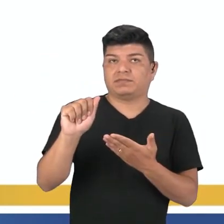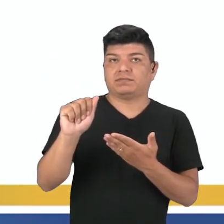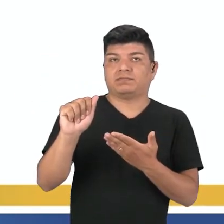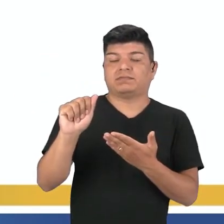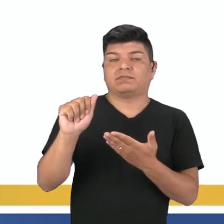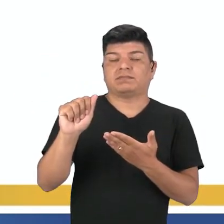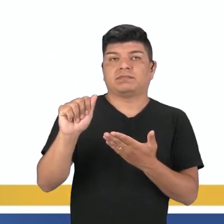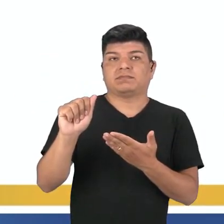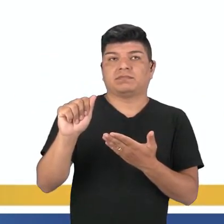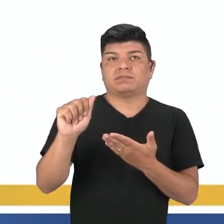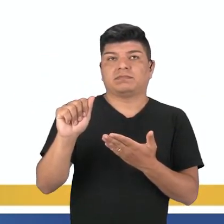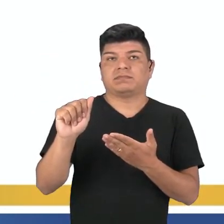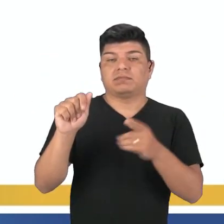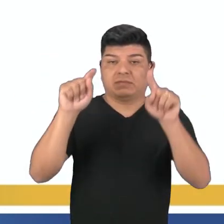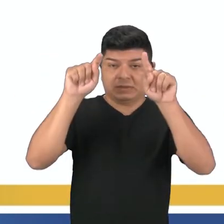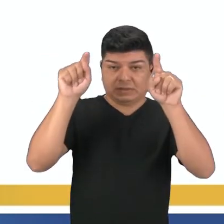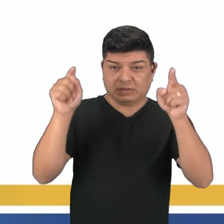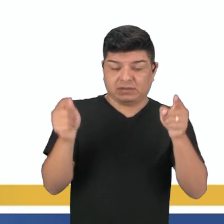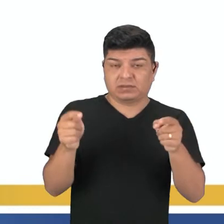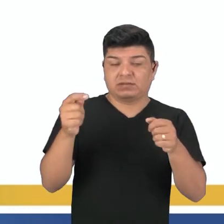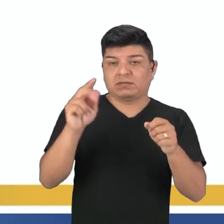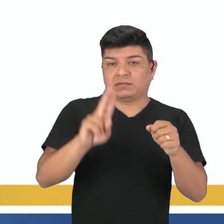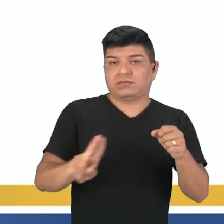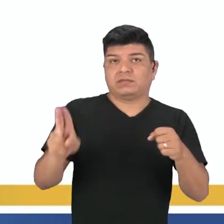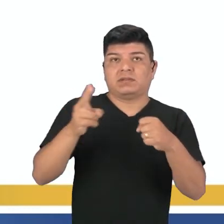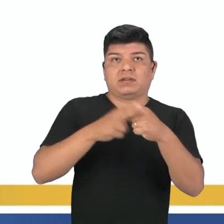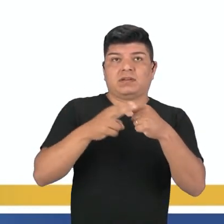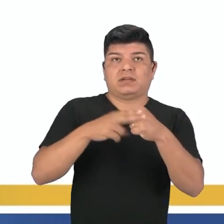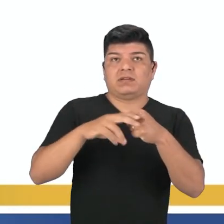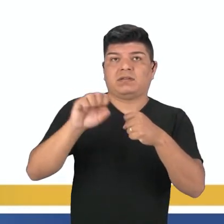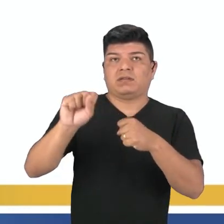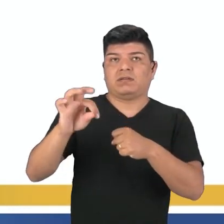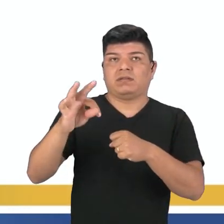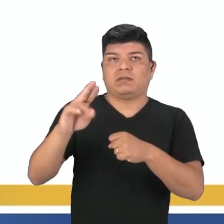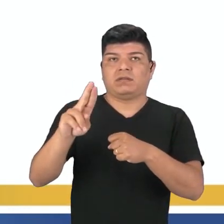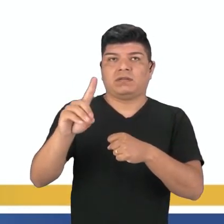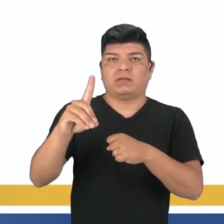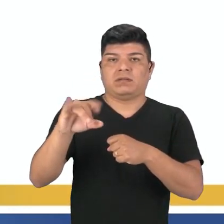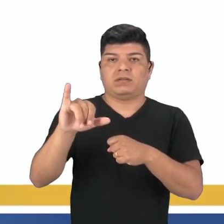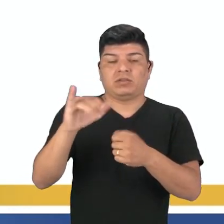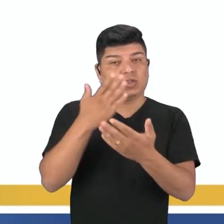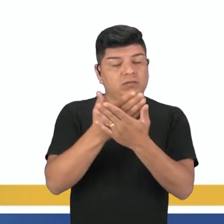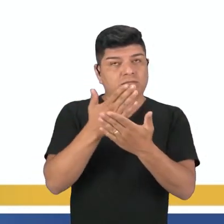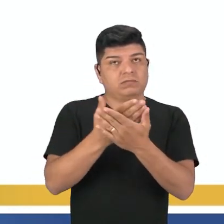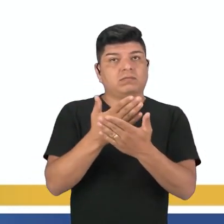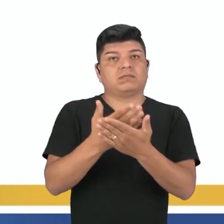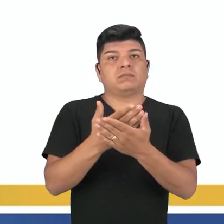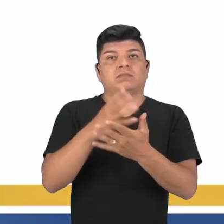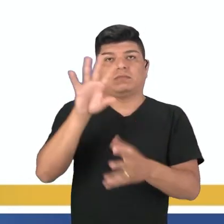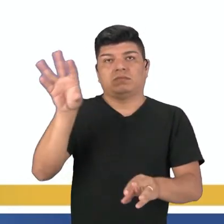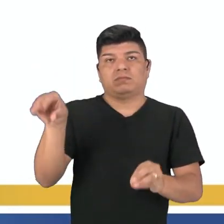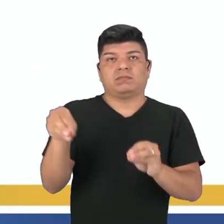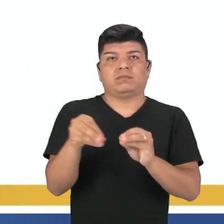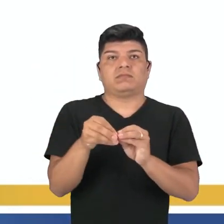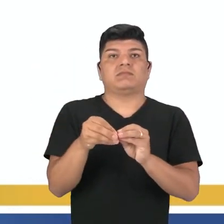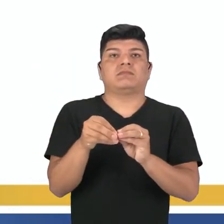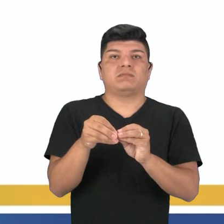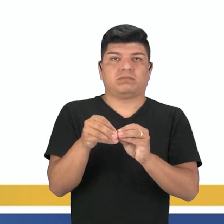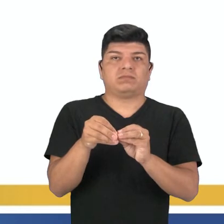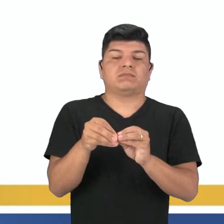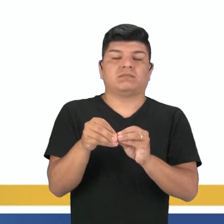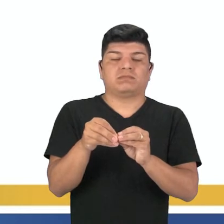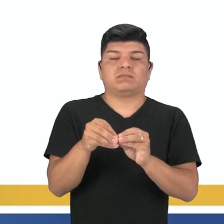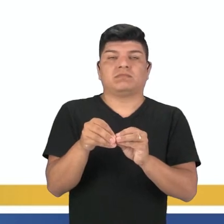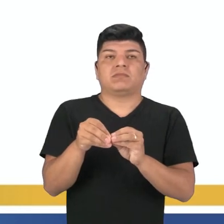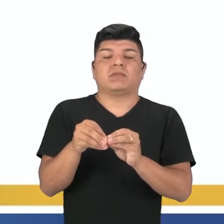they, entre parênteses, vocês vão usar o verbo study, na estrutura do past continuous. E o complemento, when the ball